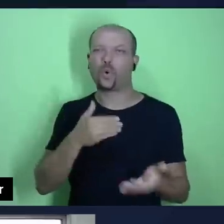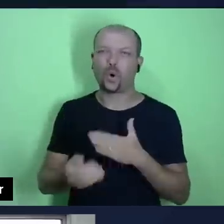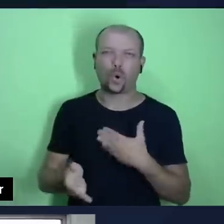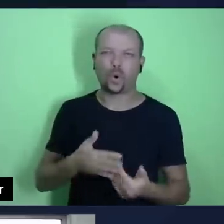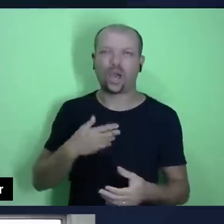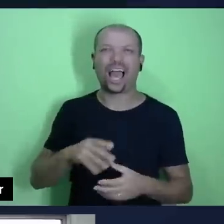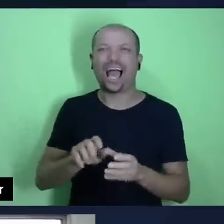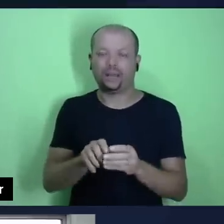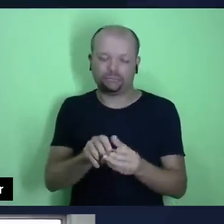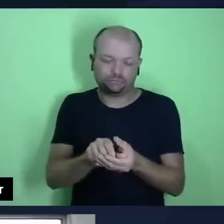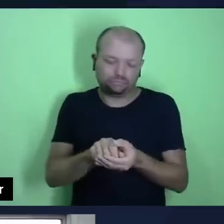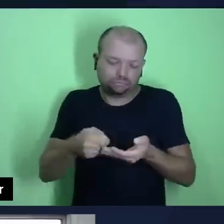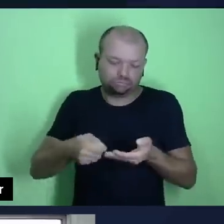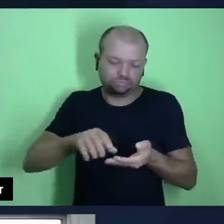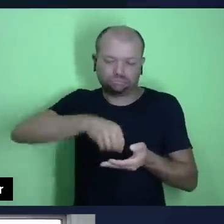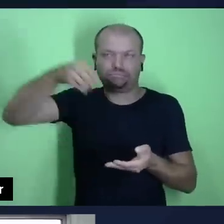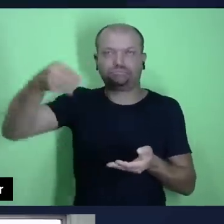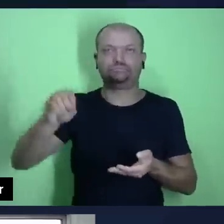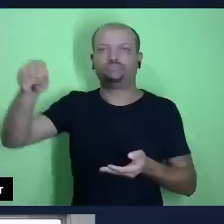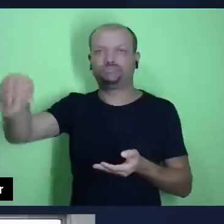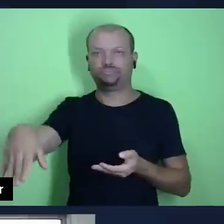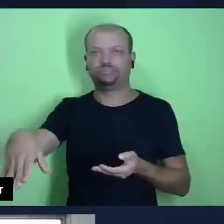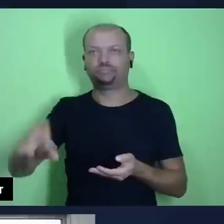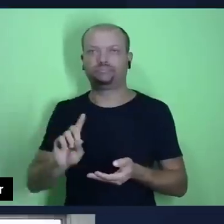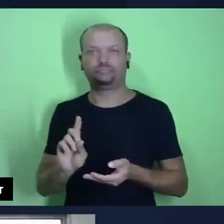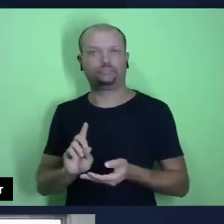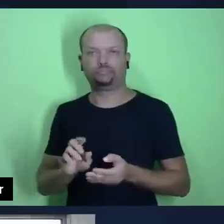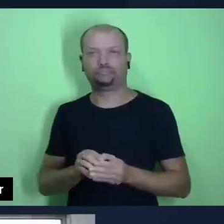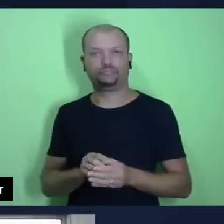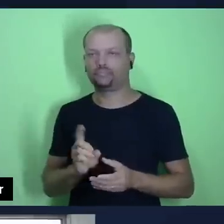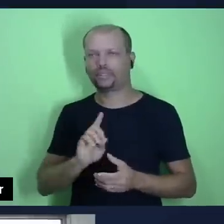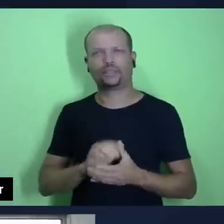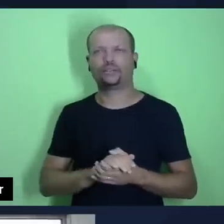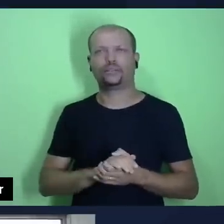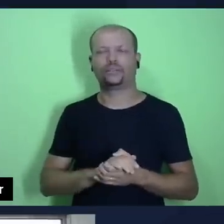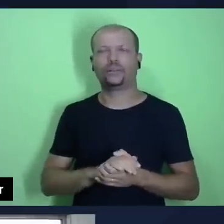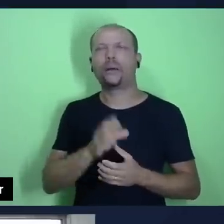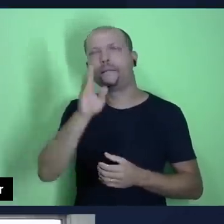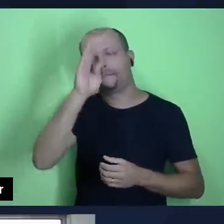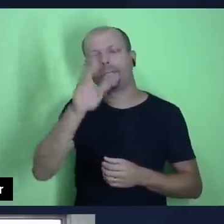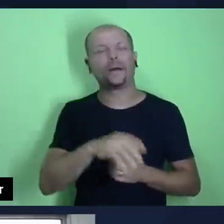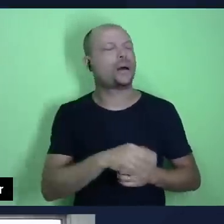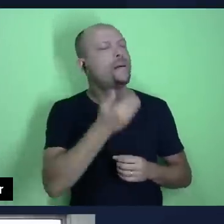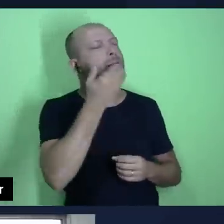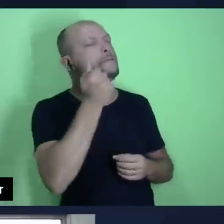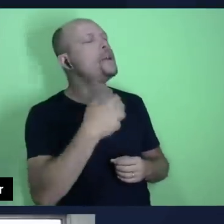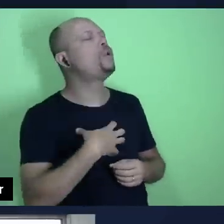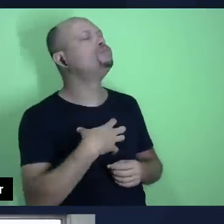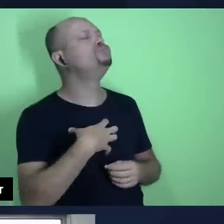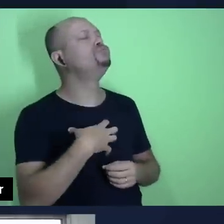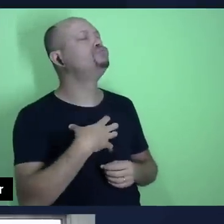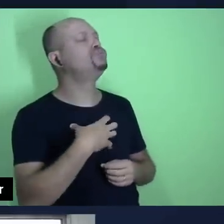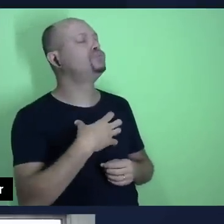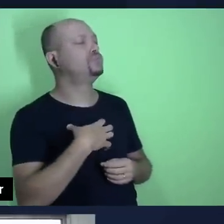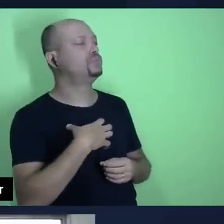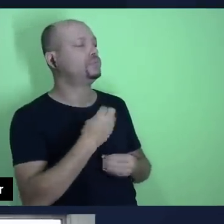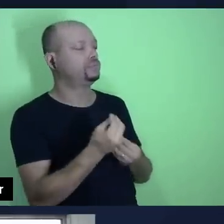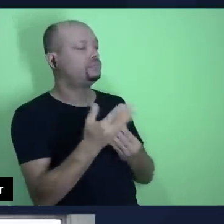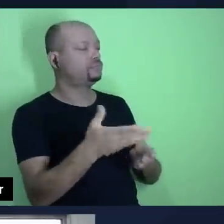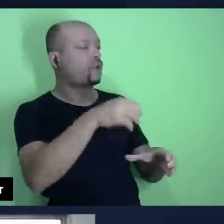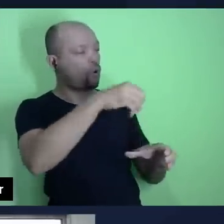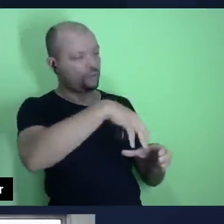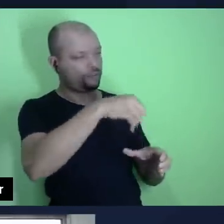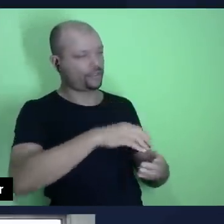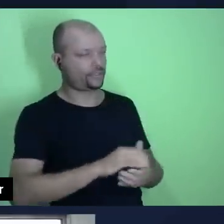carteira, ou colocado ali na hora. Qual deveria ser, pastor Esinaldo, a melhor maneira de se devolver esta